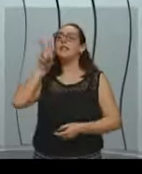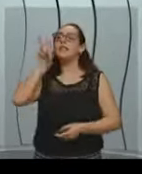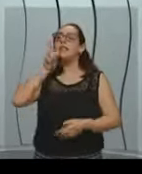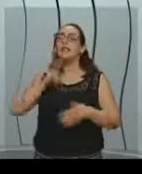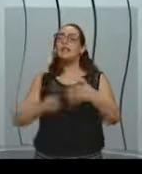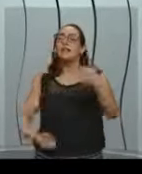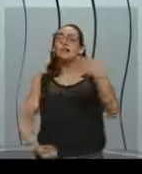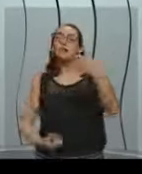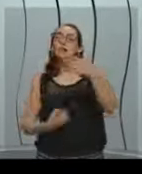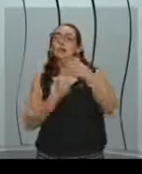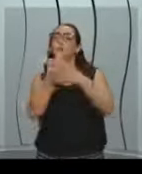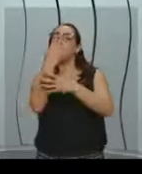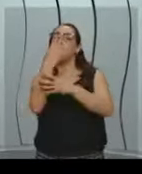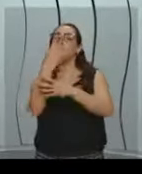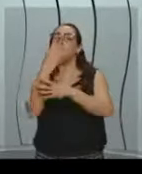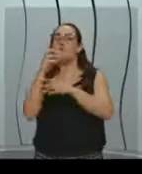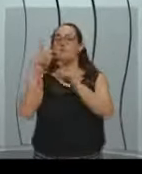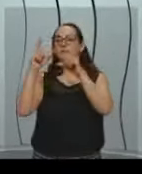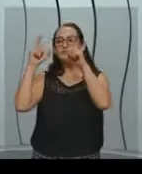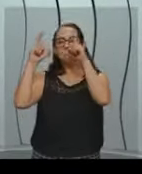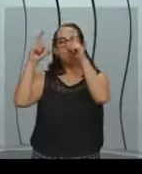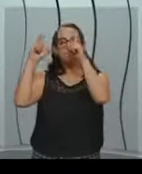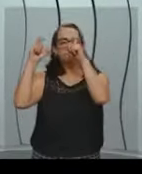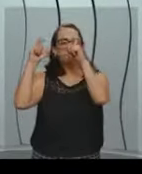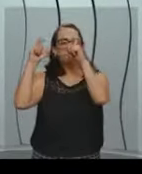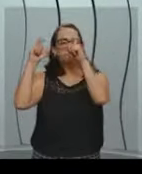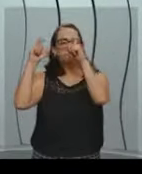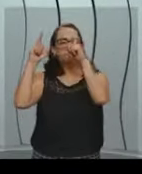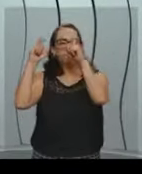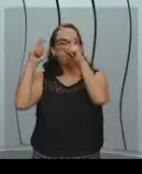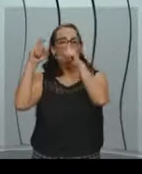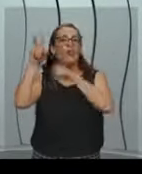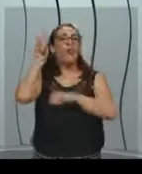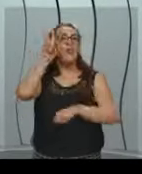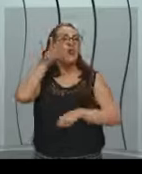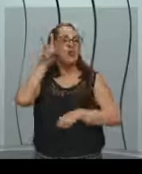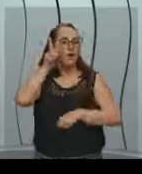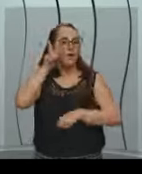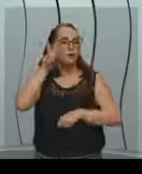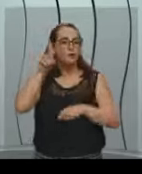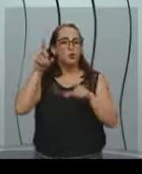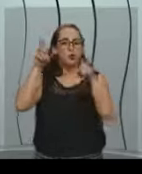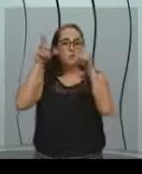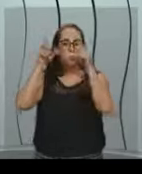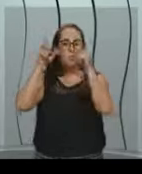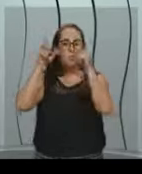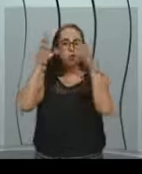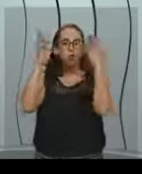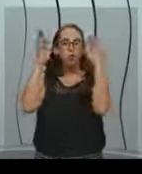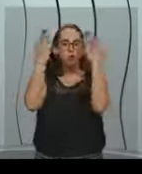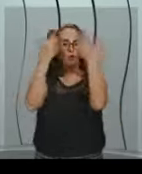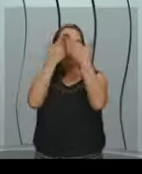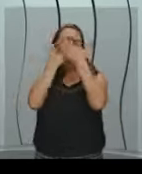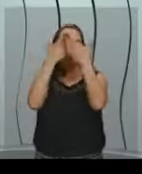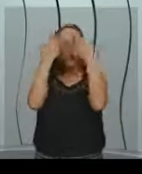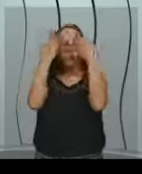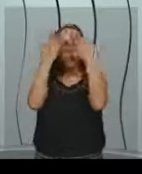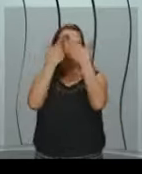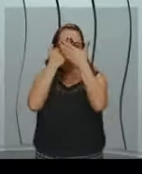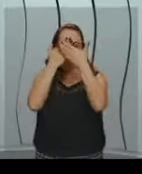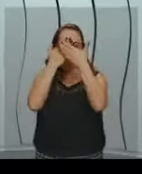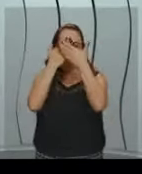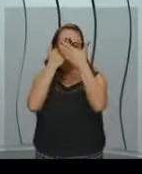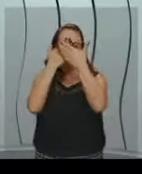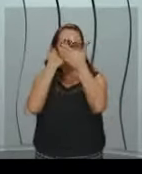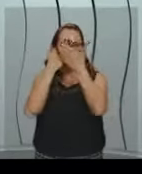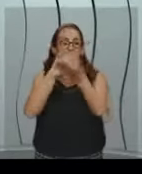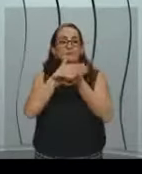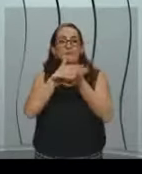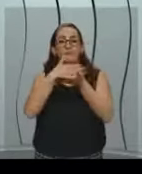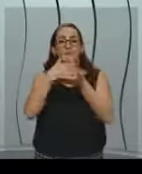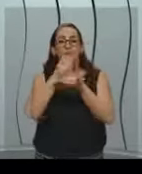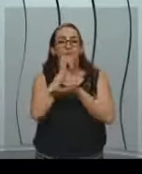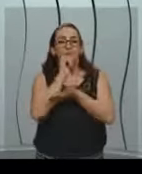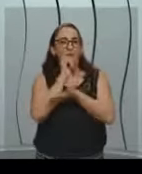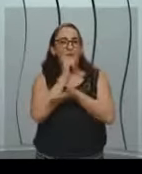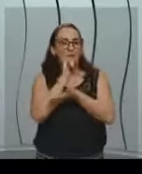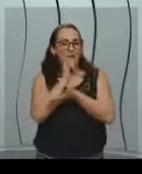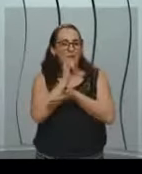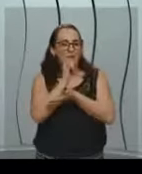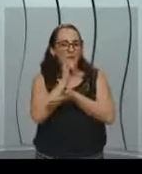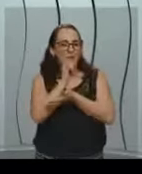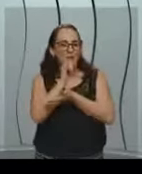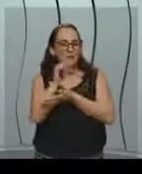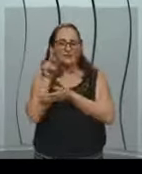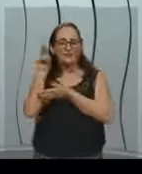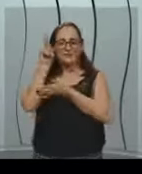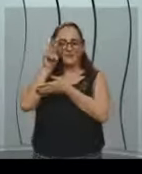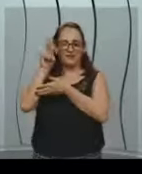Lembra na outra aula que eu falei sobre a câmera escura? Eu comecei a contar um pequeno caso e disse que